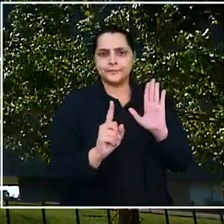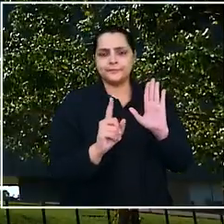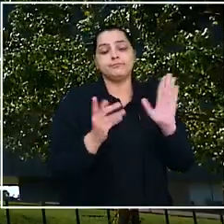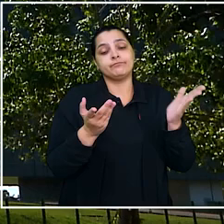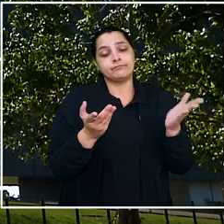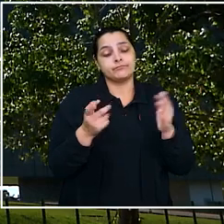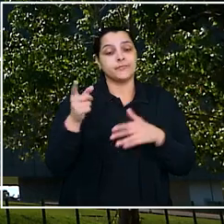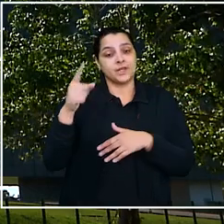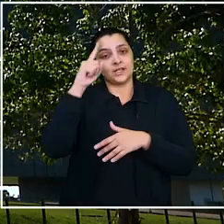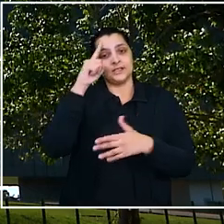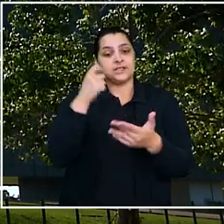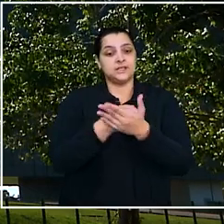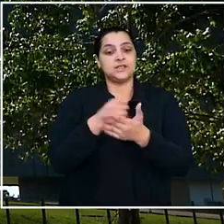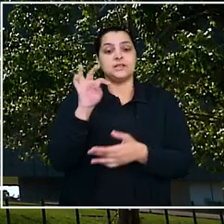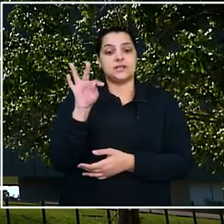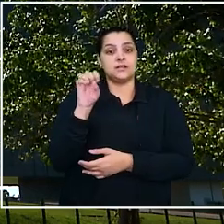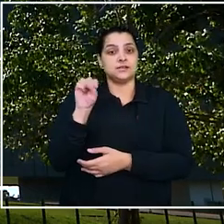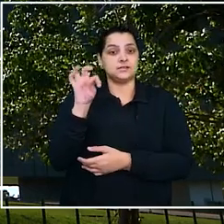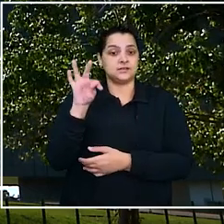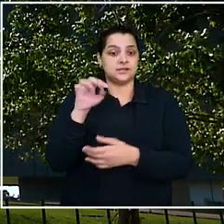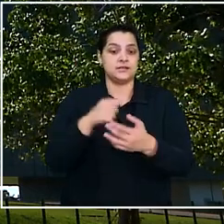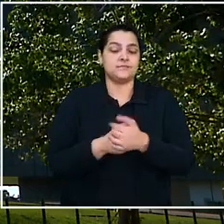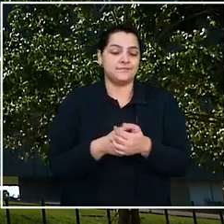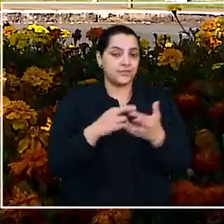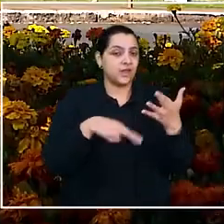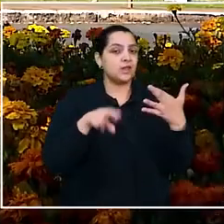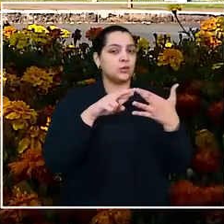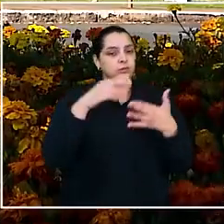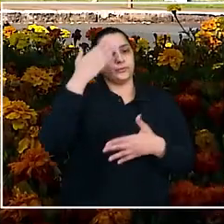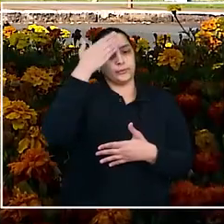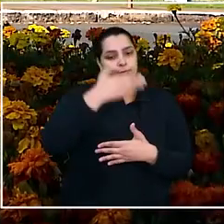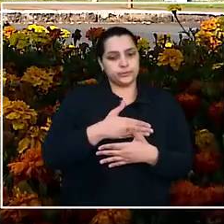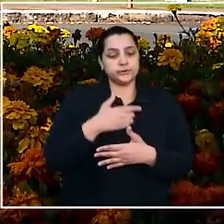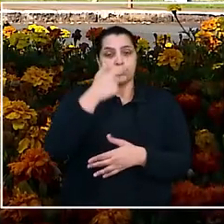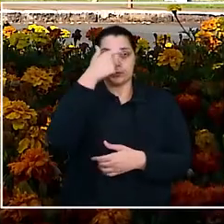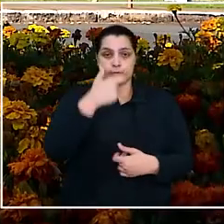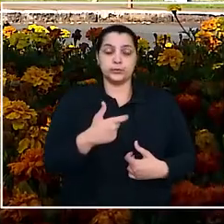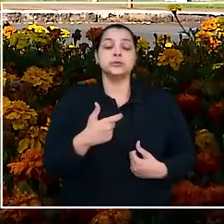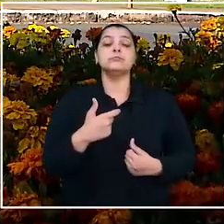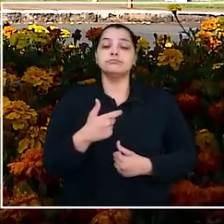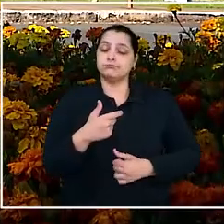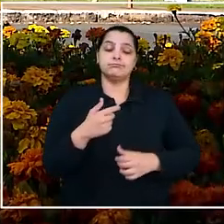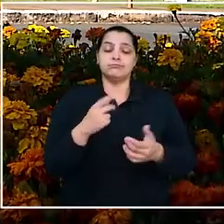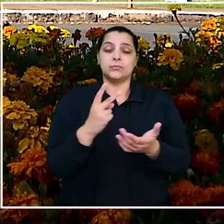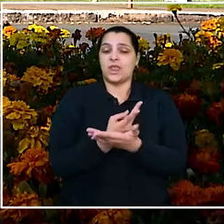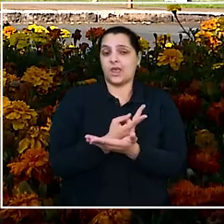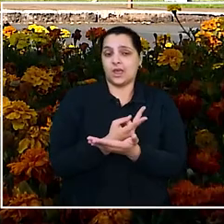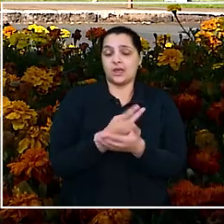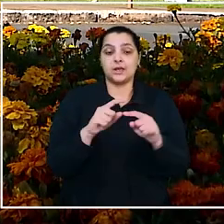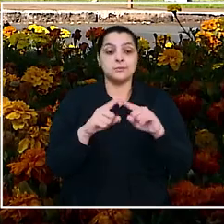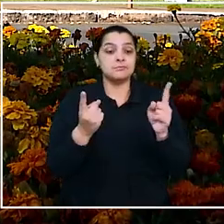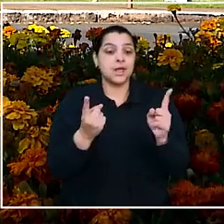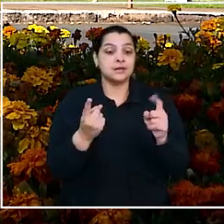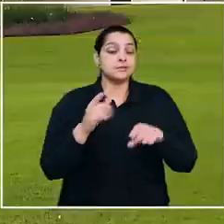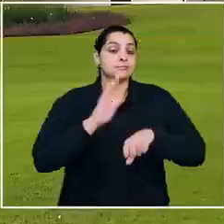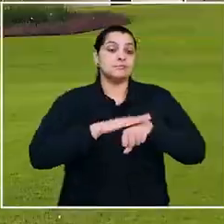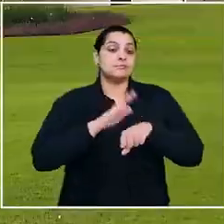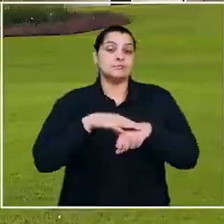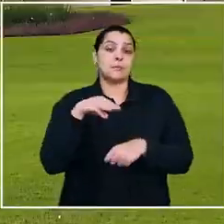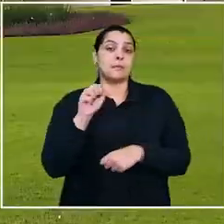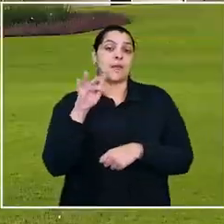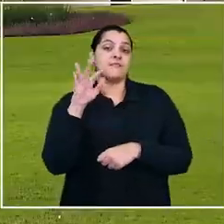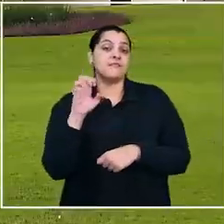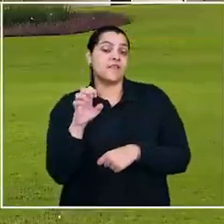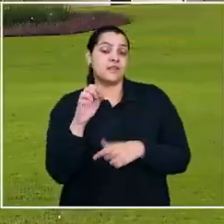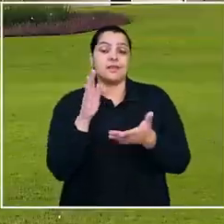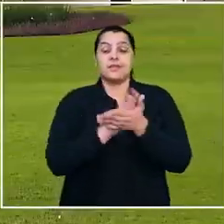reverter a decisão no Tribunal Superior do Trabalho. No recurso, ele reconheceu que a conduta foi reprovável, mas não foi praticada